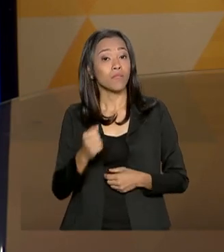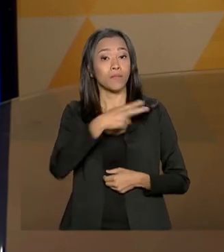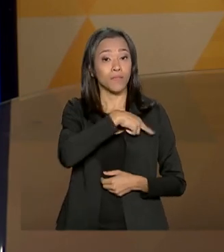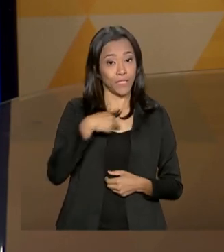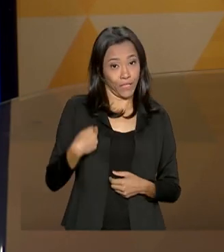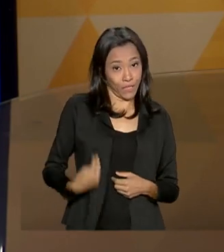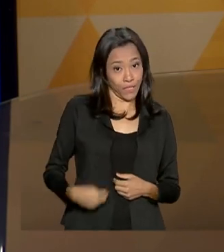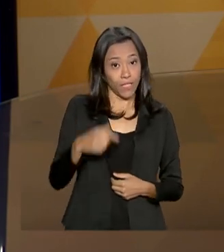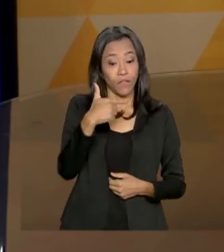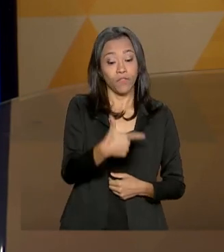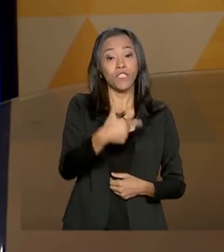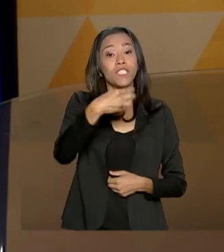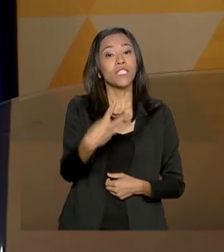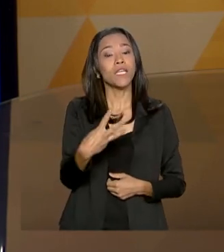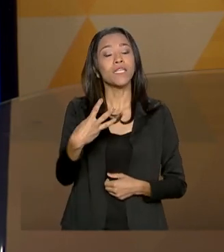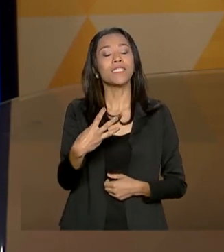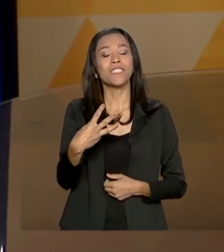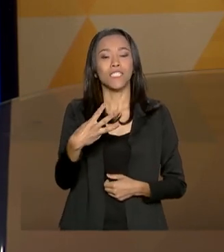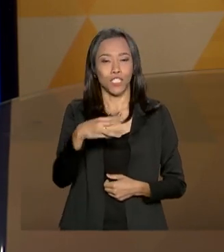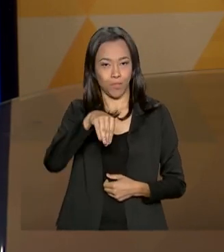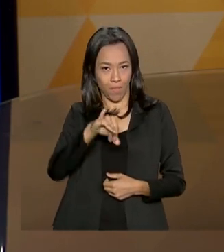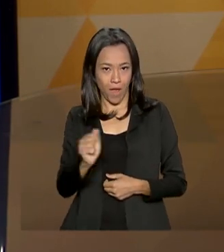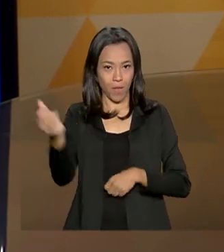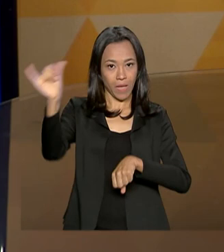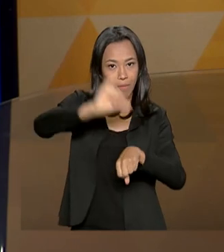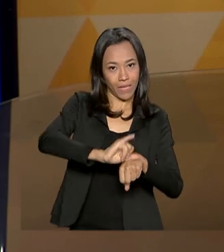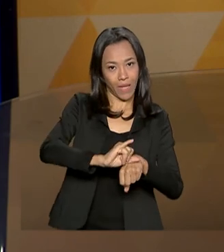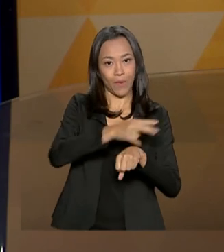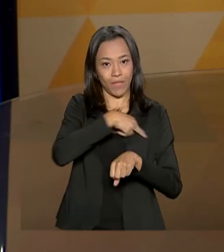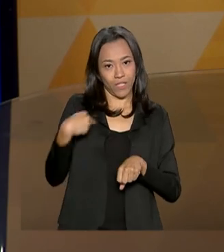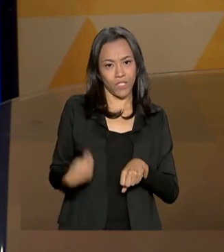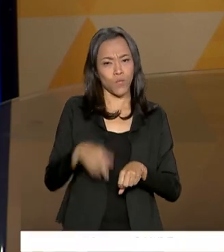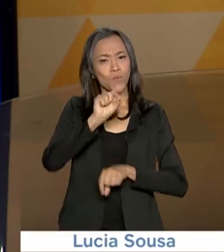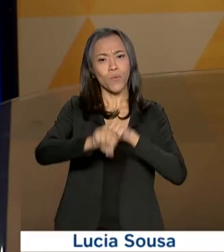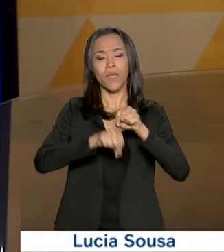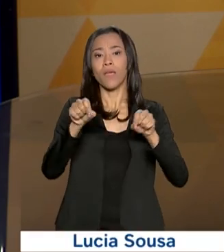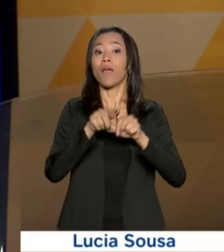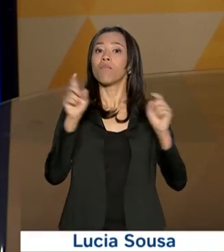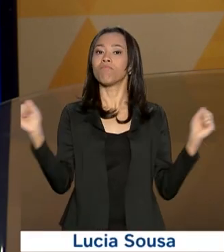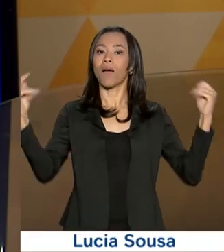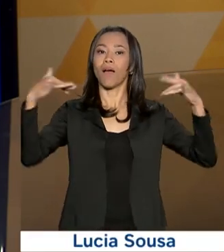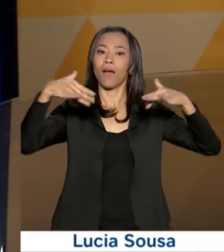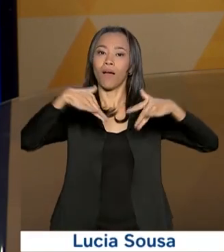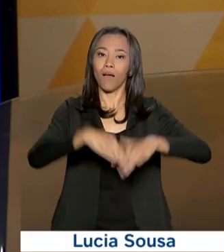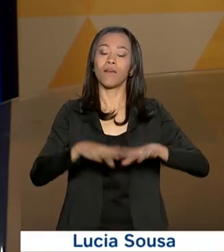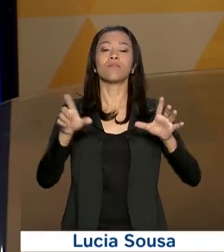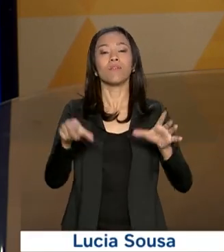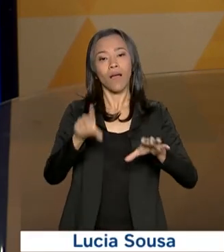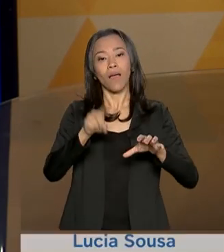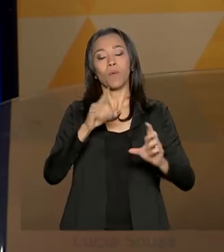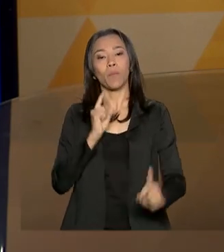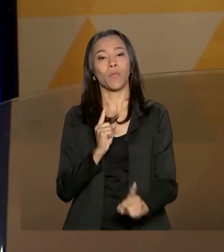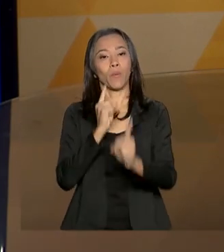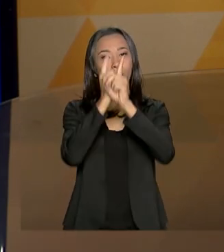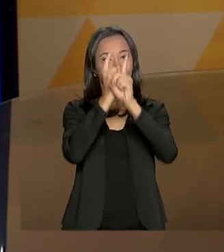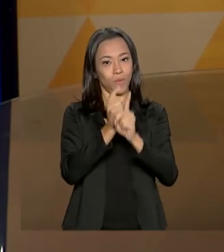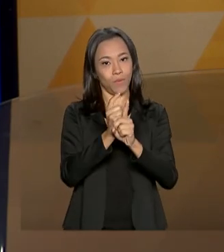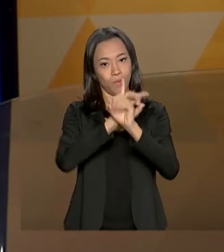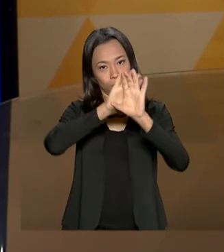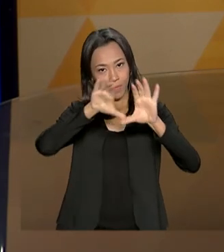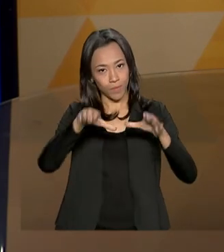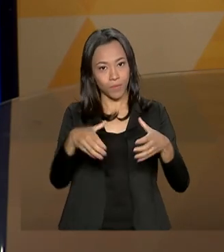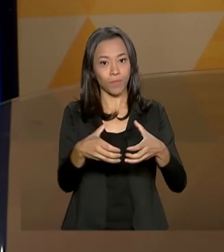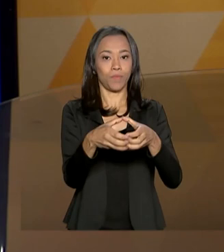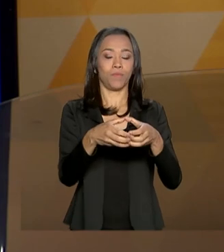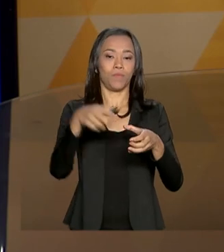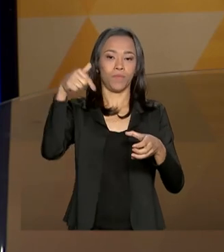para 23 de maio, em Pequim, capital da China. A realização da quinta edição da Comissão Sino-Brasileira de Alto Nível